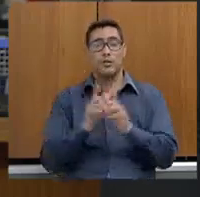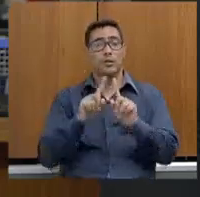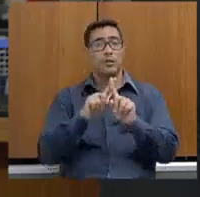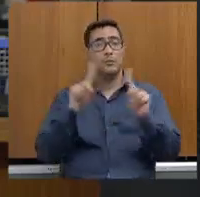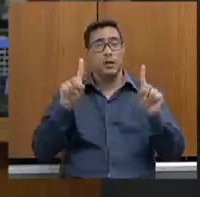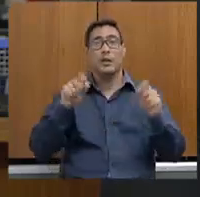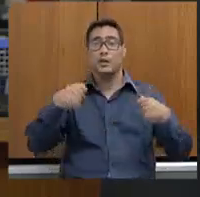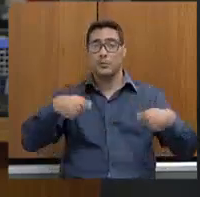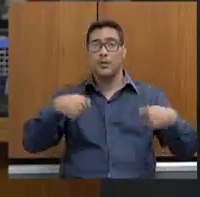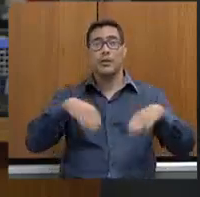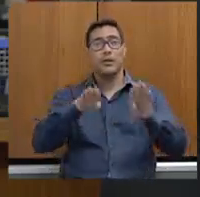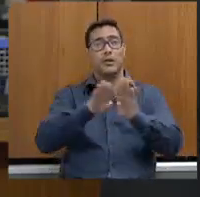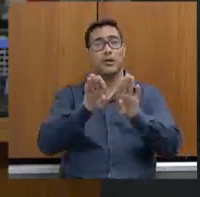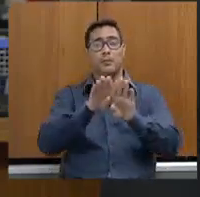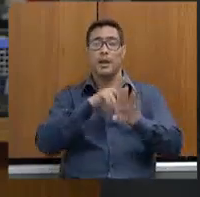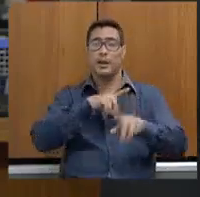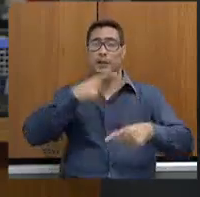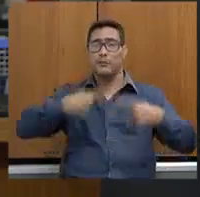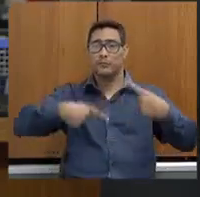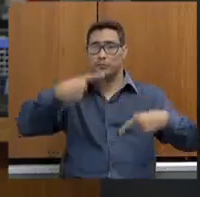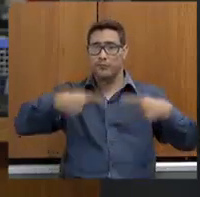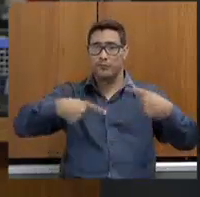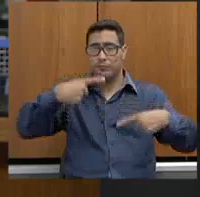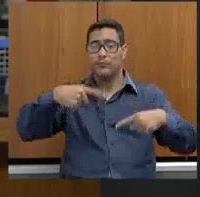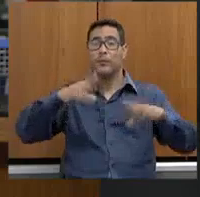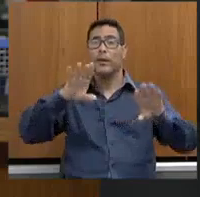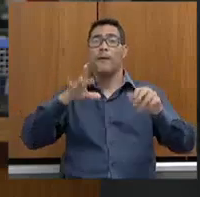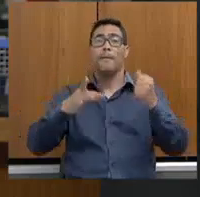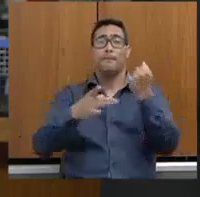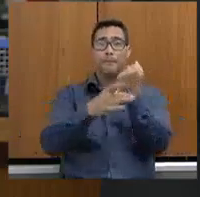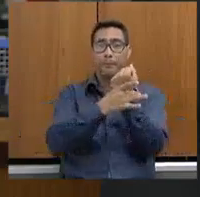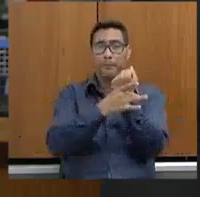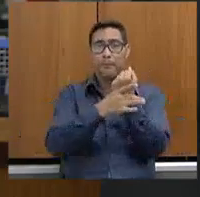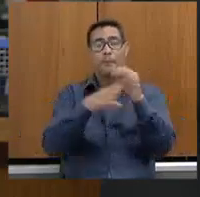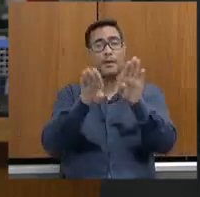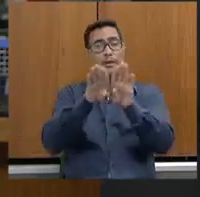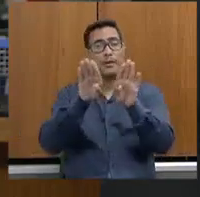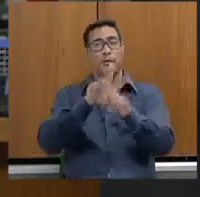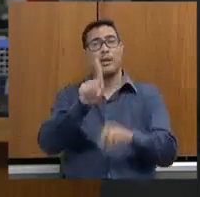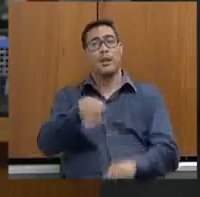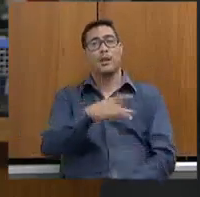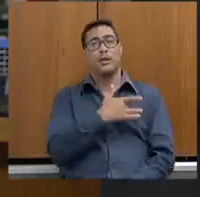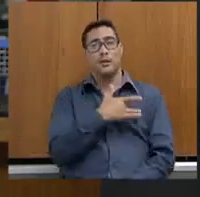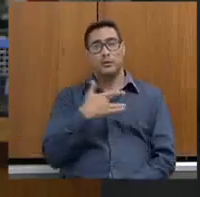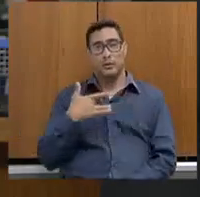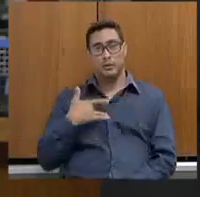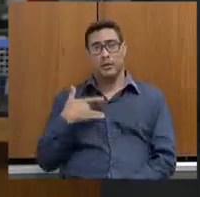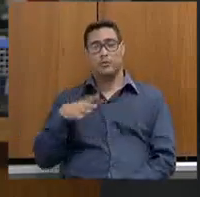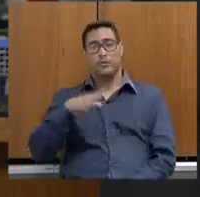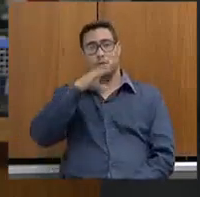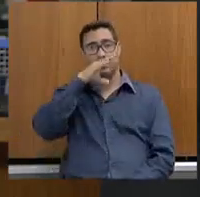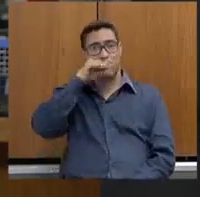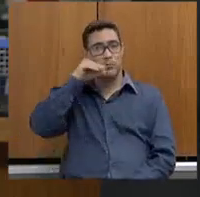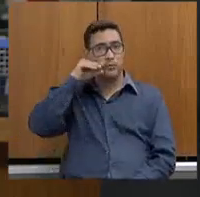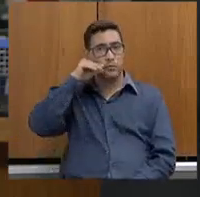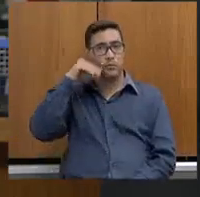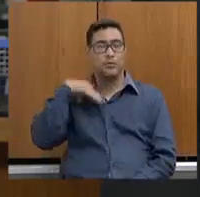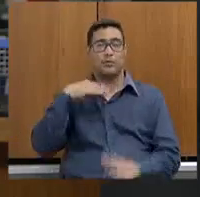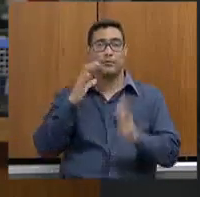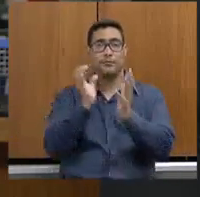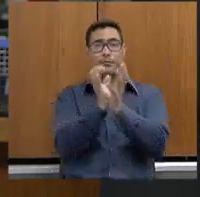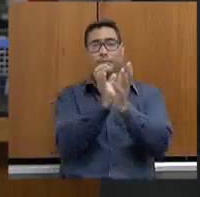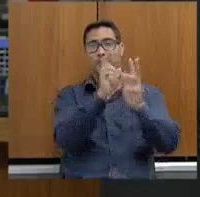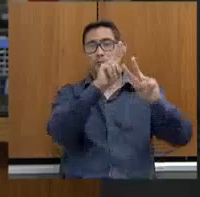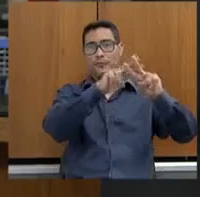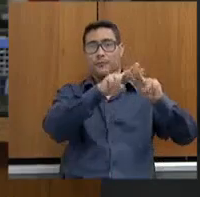também é a segurança, a viabilidade e a saúde dos servidores do sistema, porque